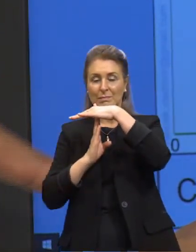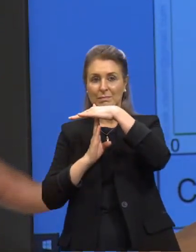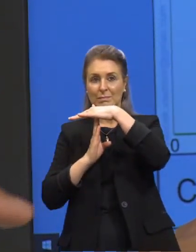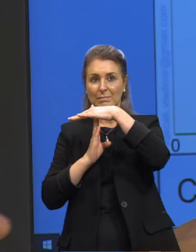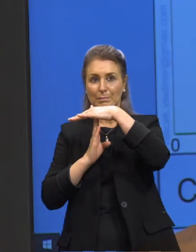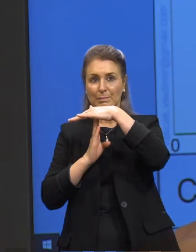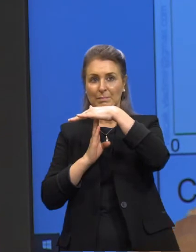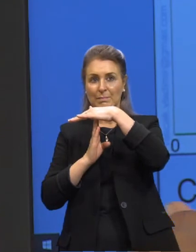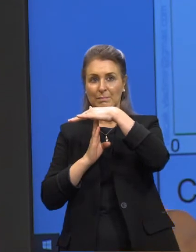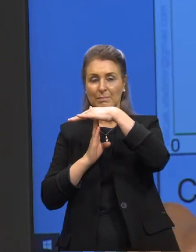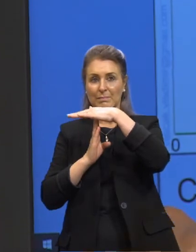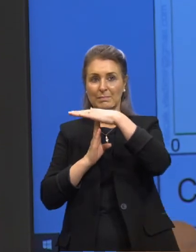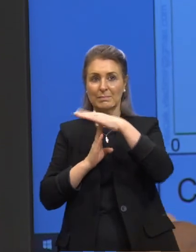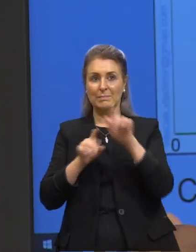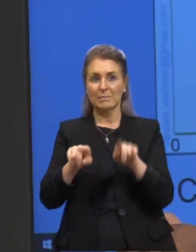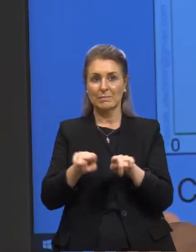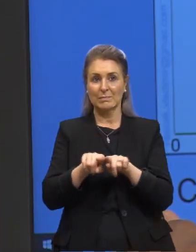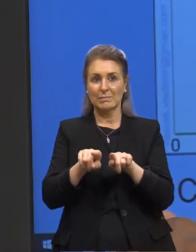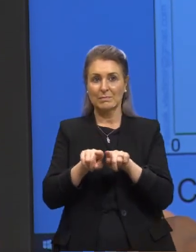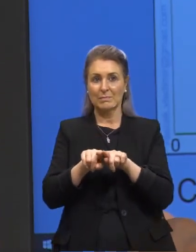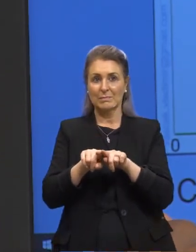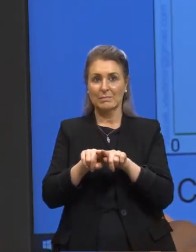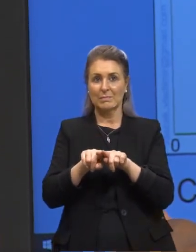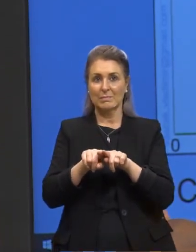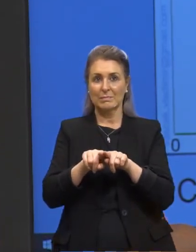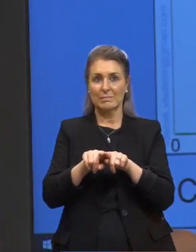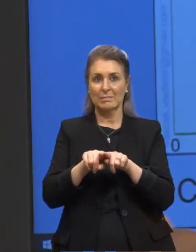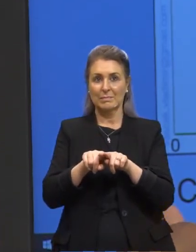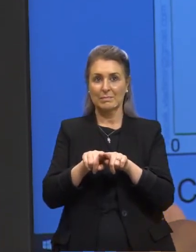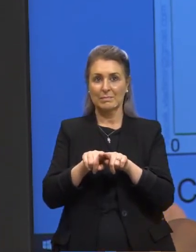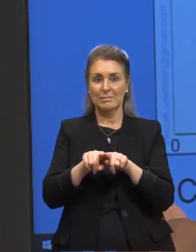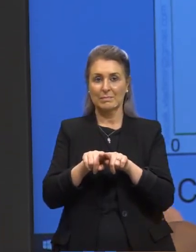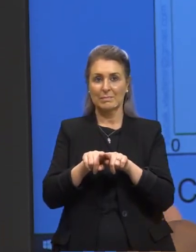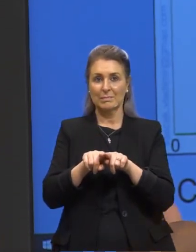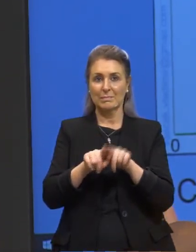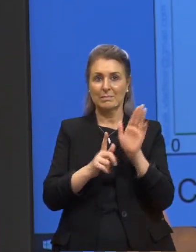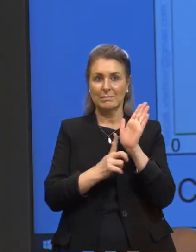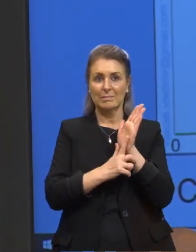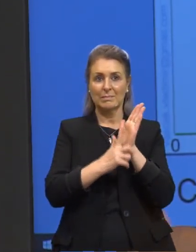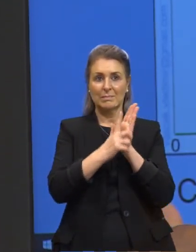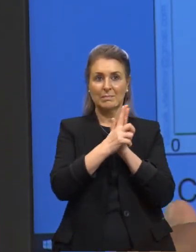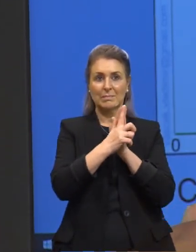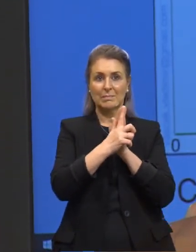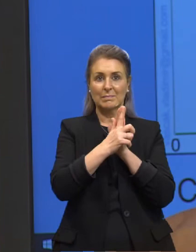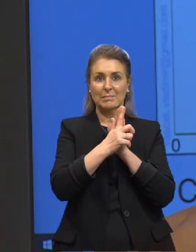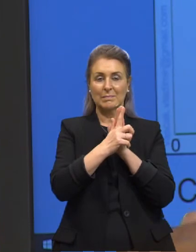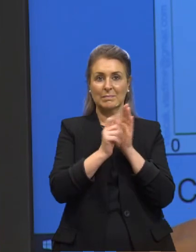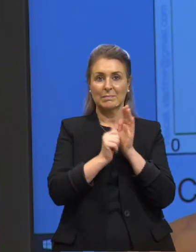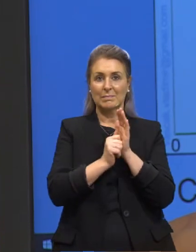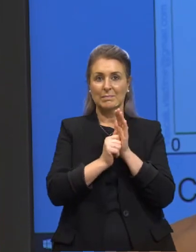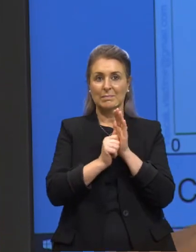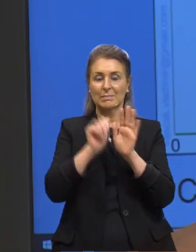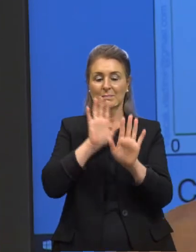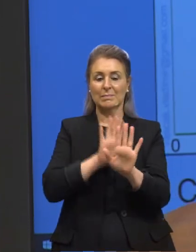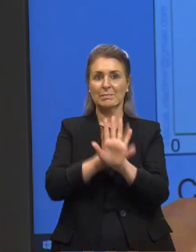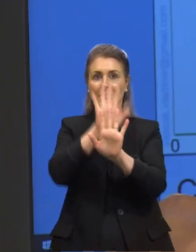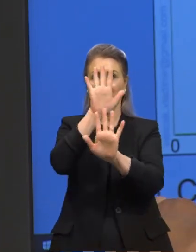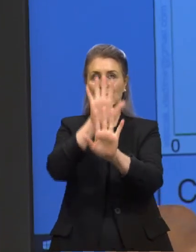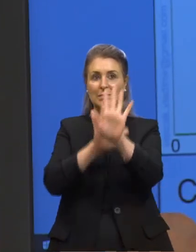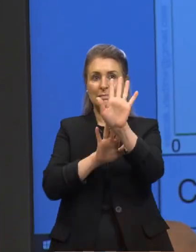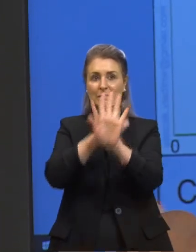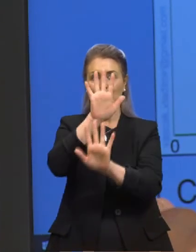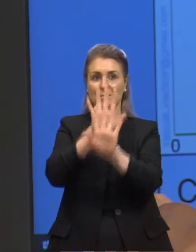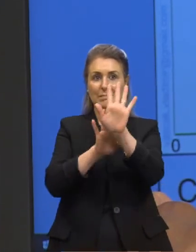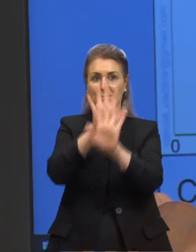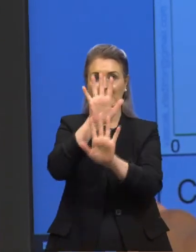e também eu posso fazer a lei aqui da catástrofe ultravioleta,